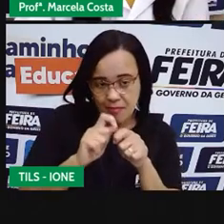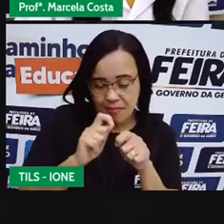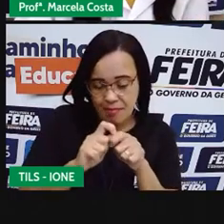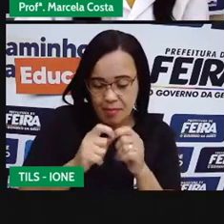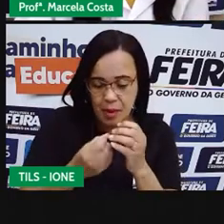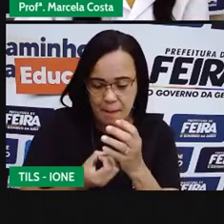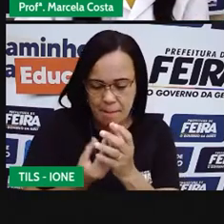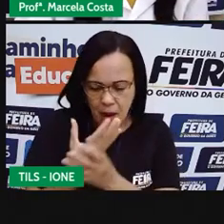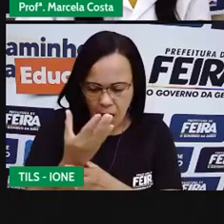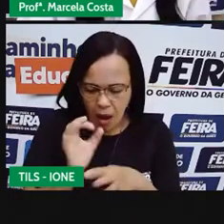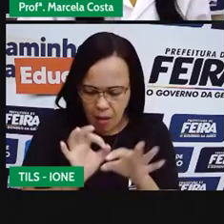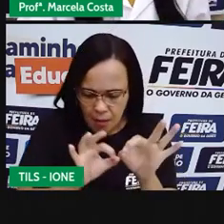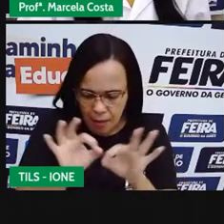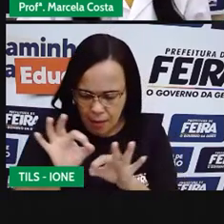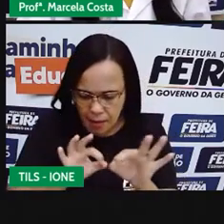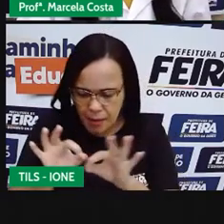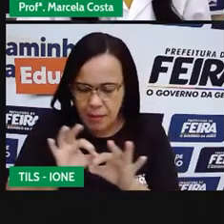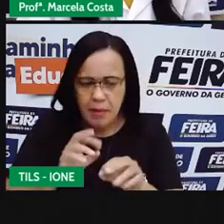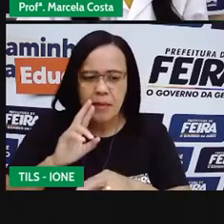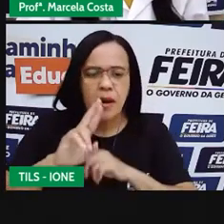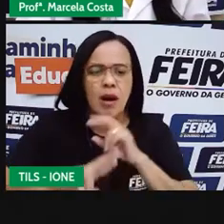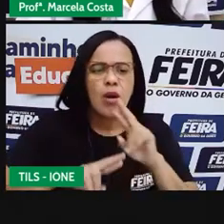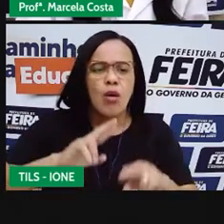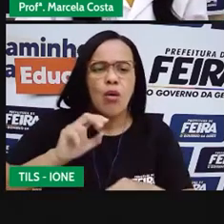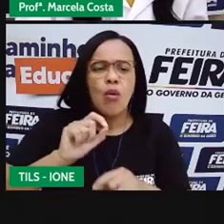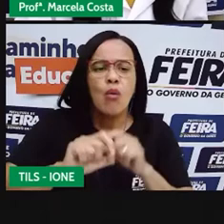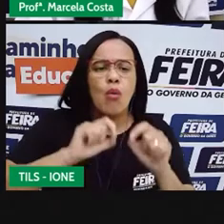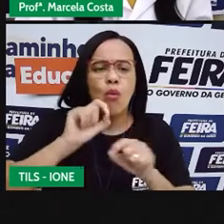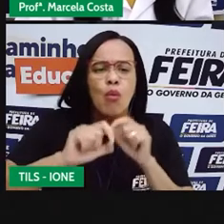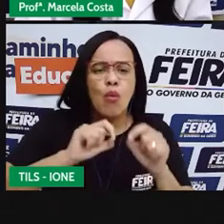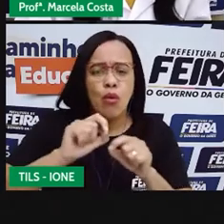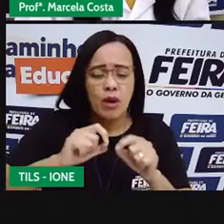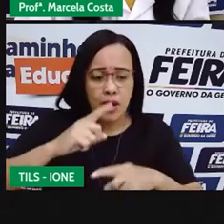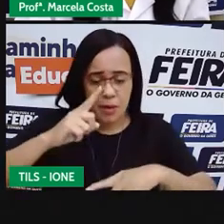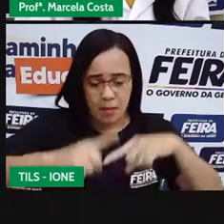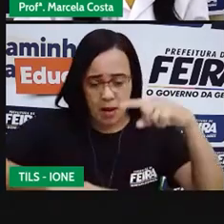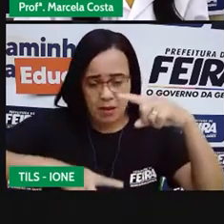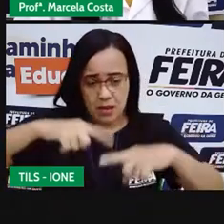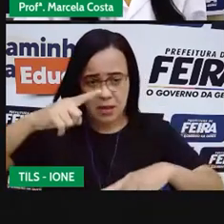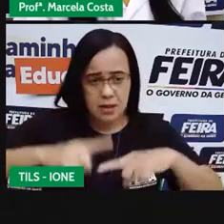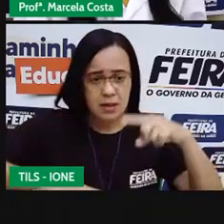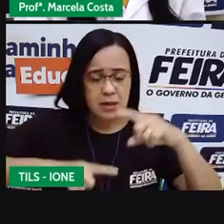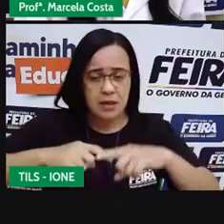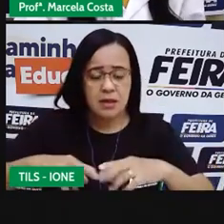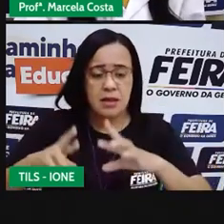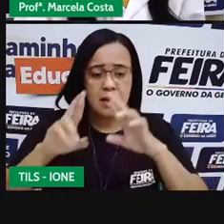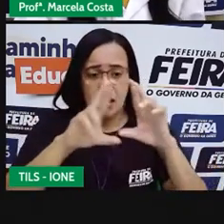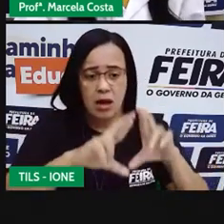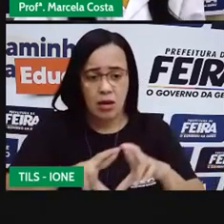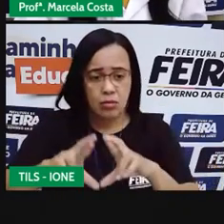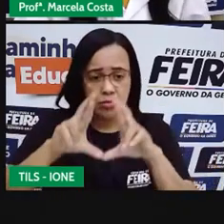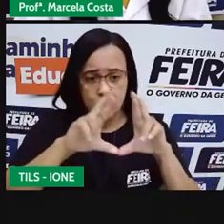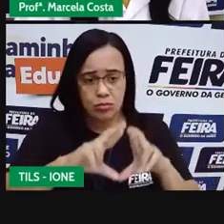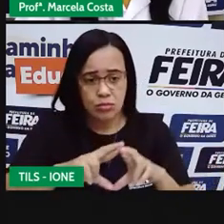reciclados e eles são colocados em um recipiente com areia ou com água.